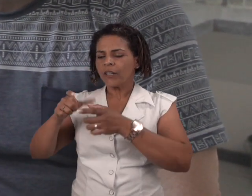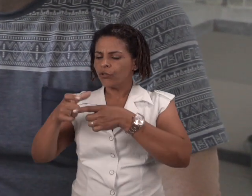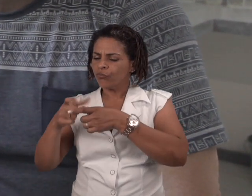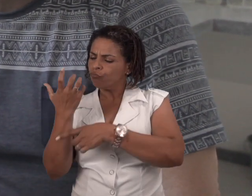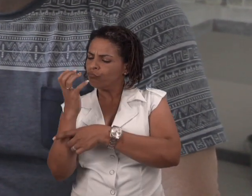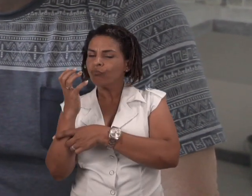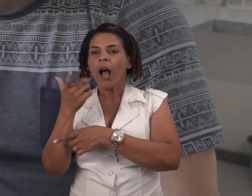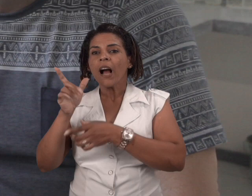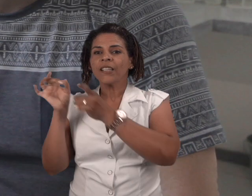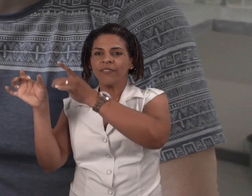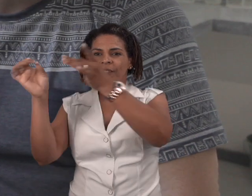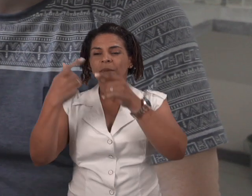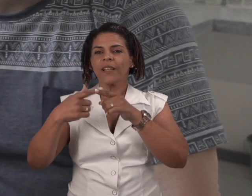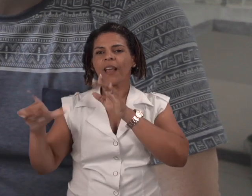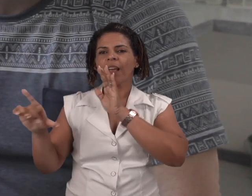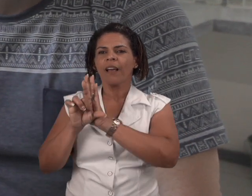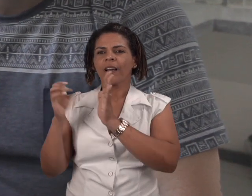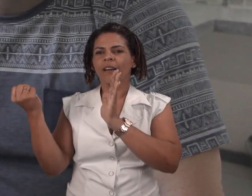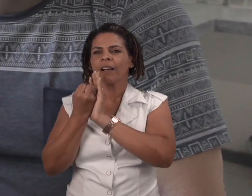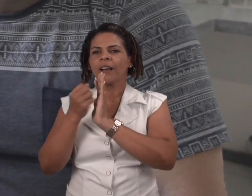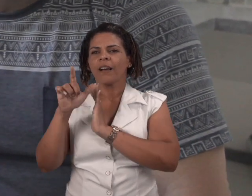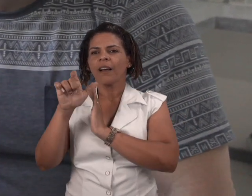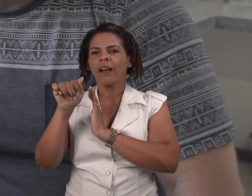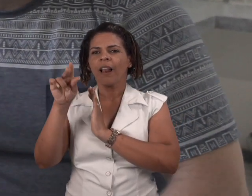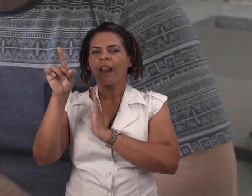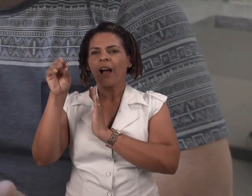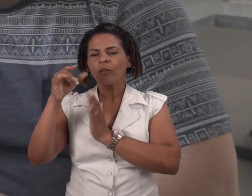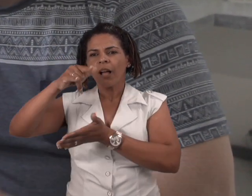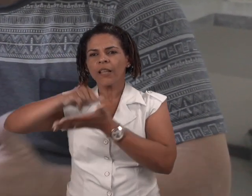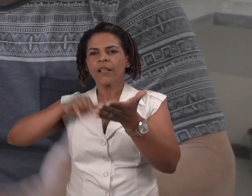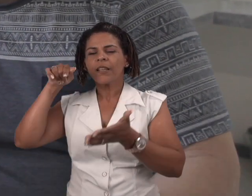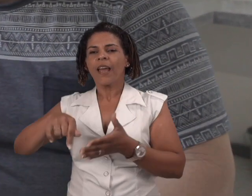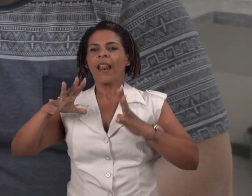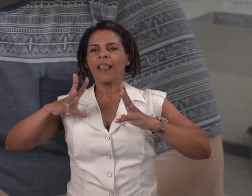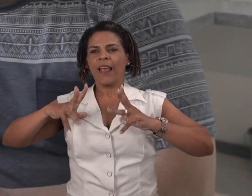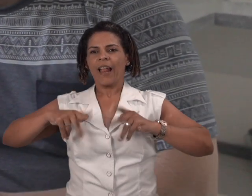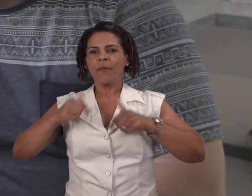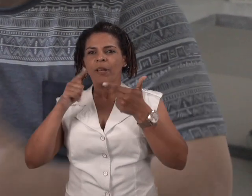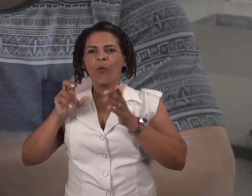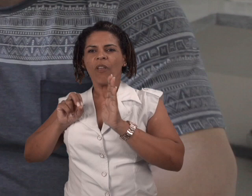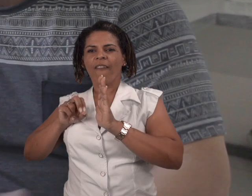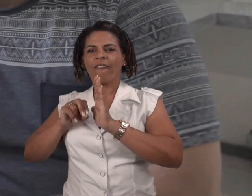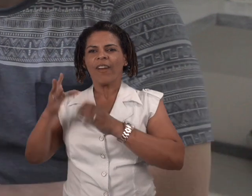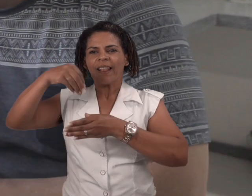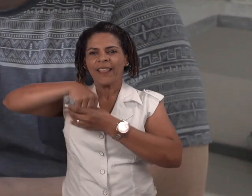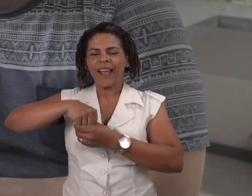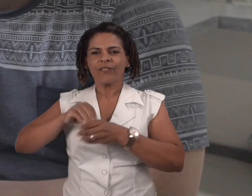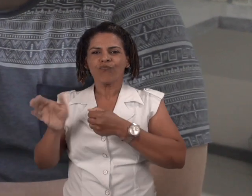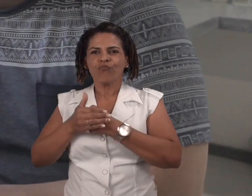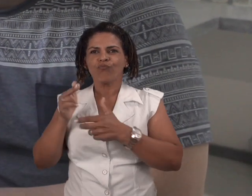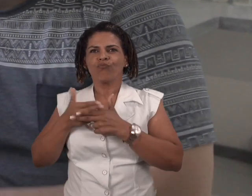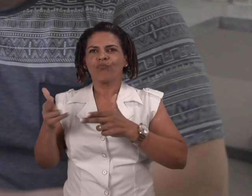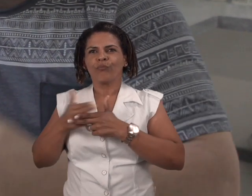comercializada, ela tem que ter um laudo no laboratório oficial atestando que essas mudas são sadias, ou seja, não tem a presença desses